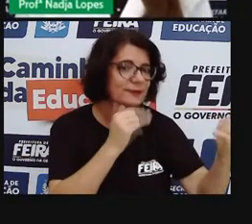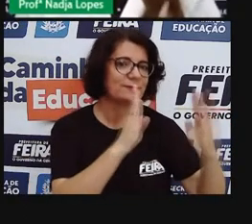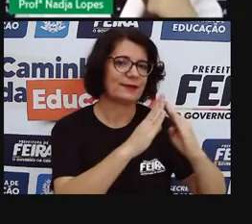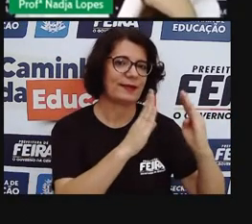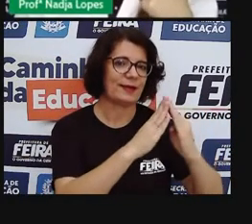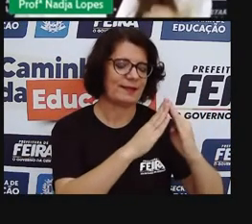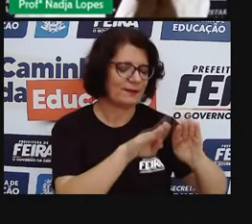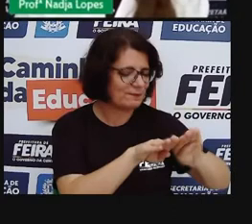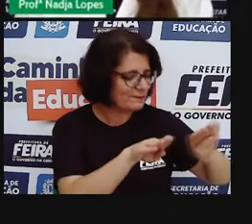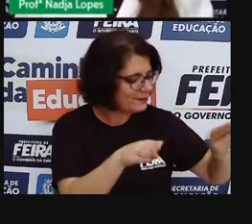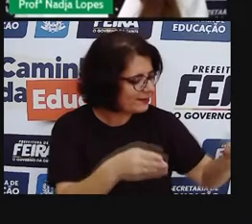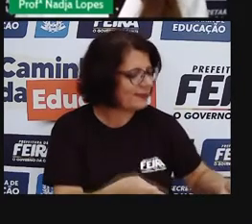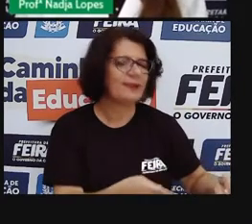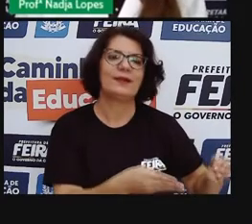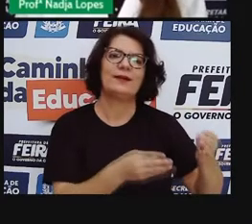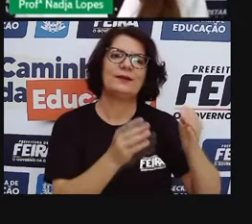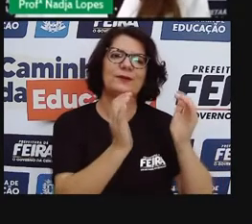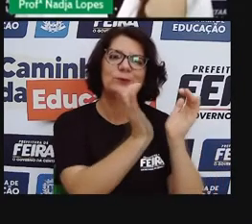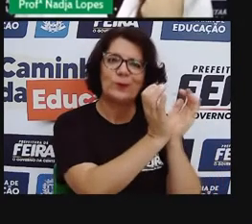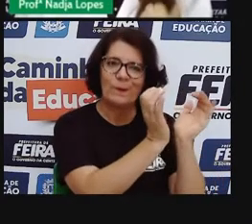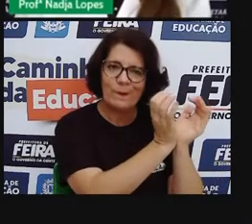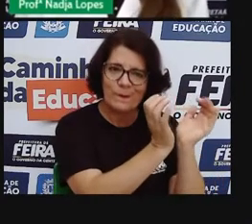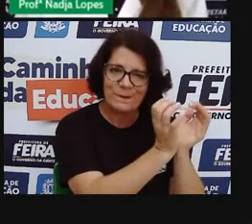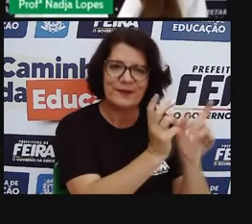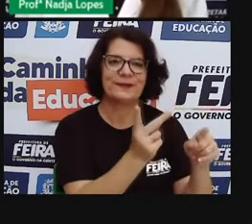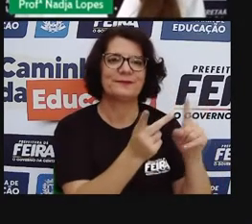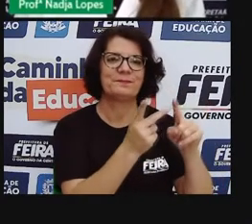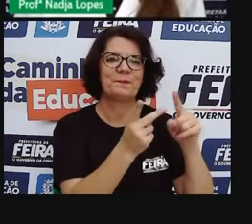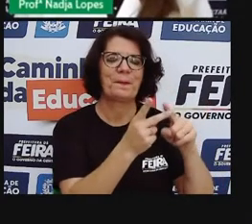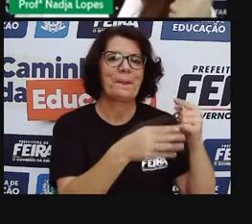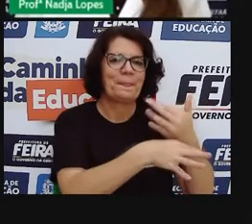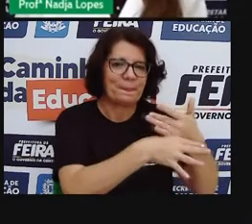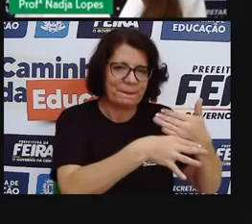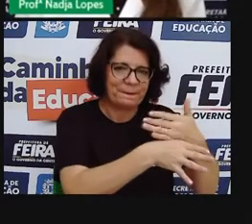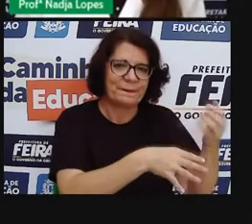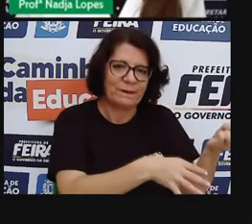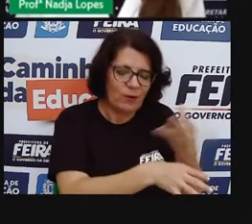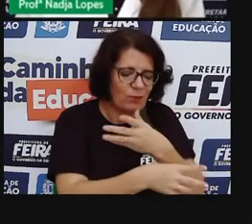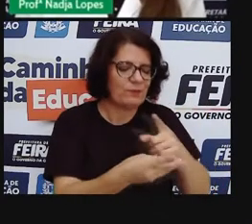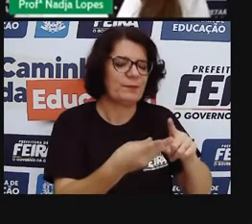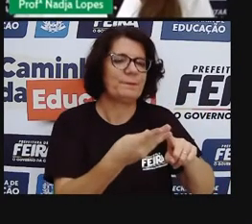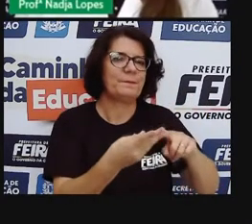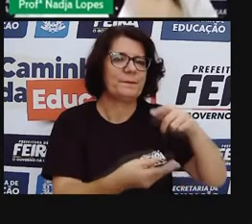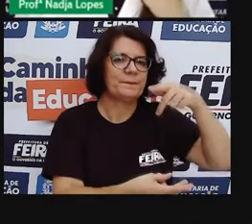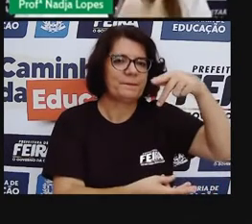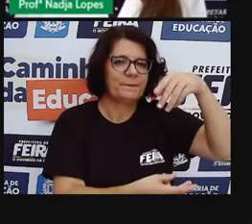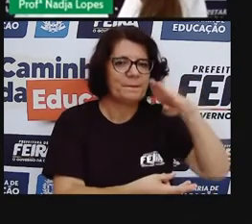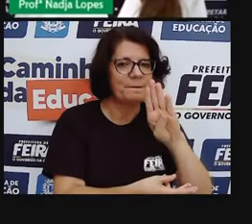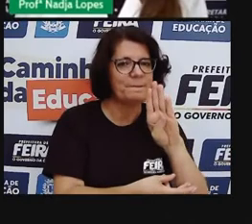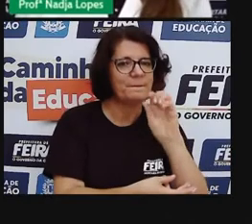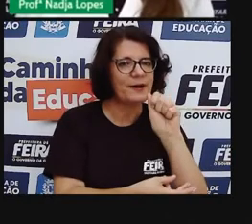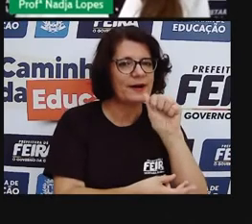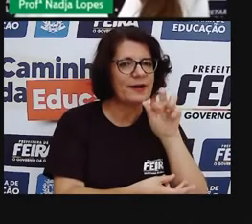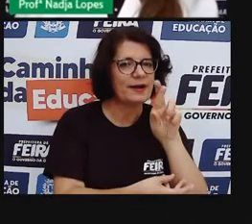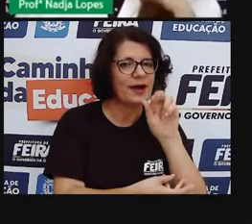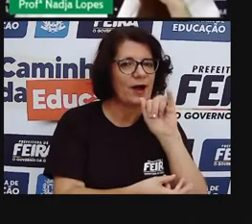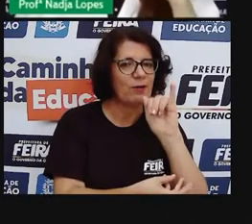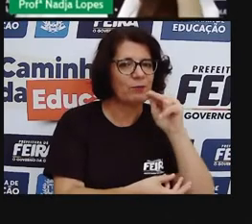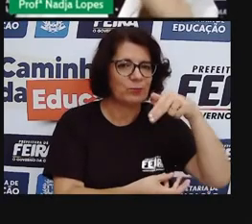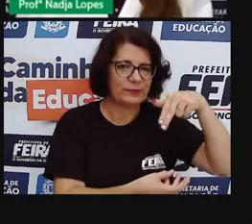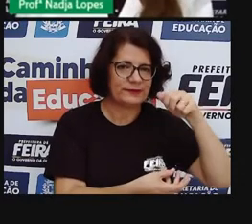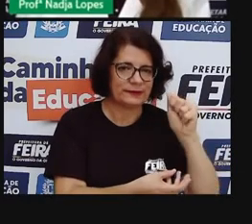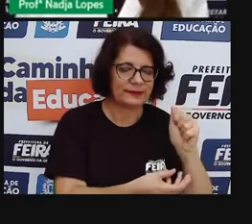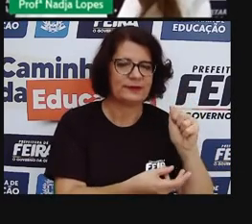Cidade Nova. Tem o Tomba, Estação Nova, Baraunas. São alguns bairros que têm feiras